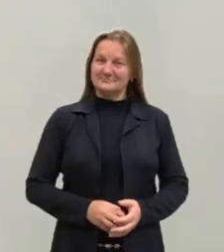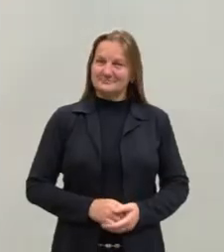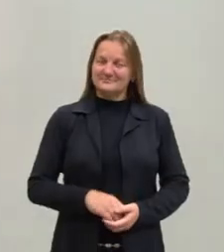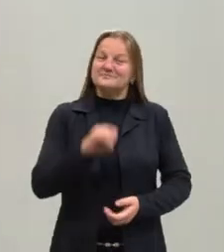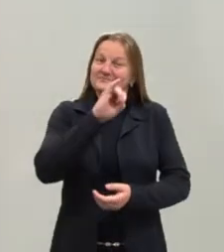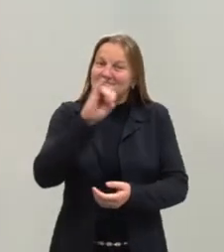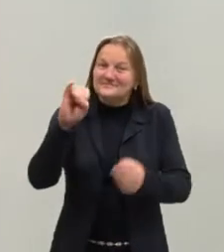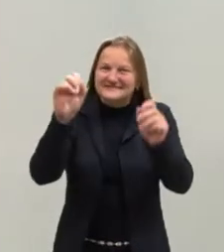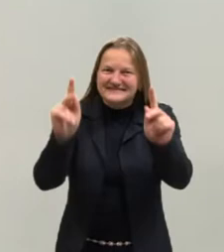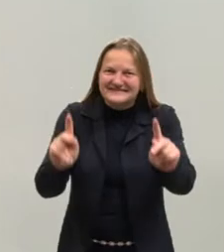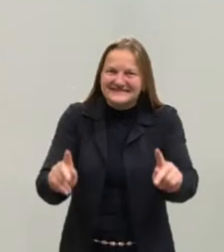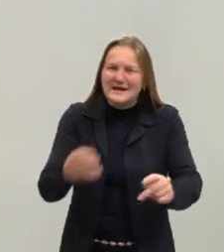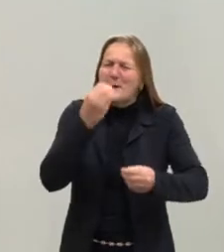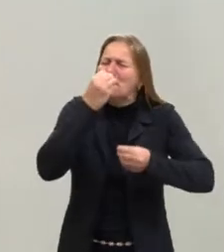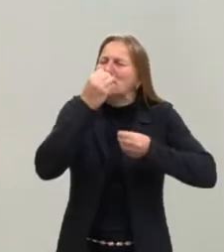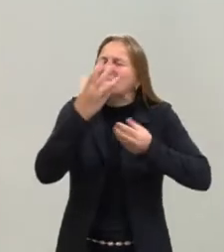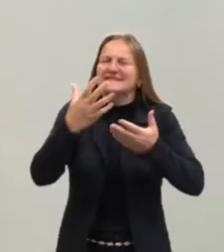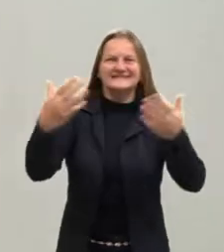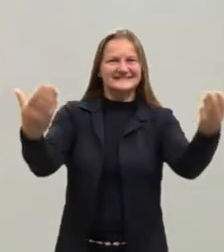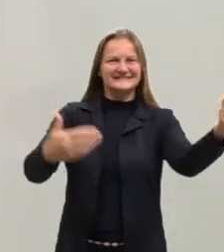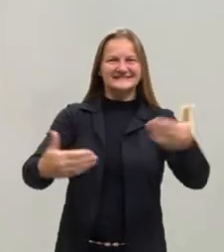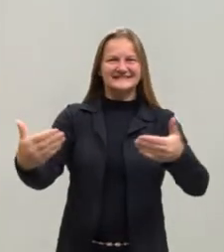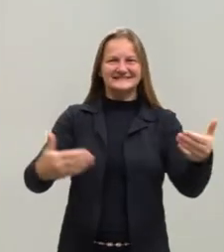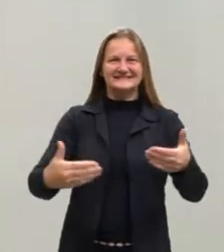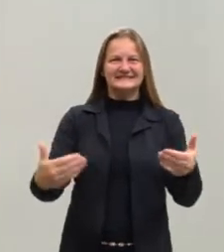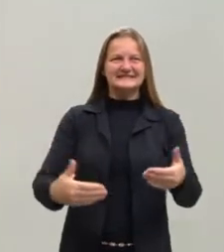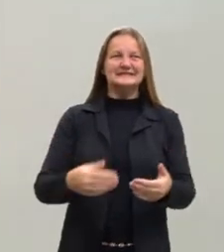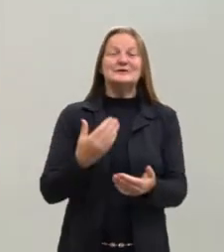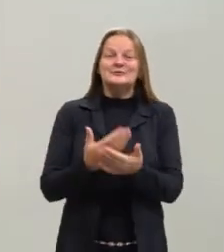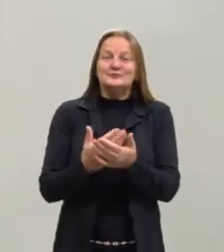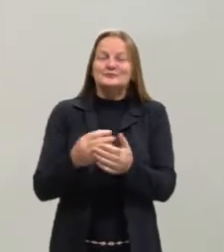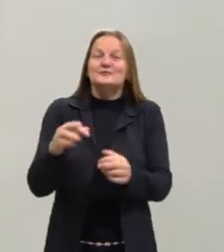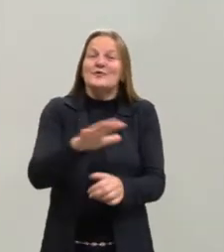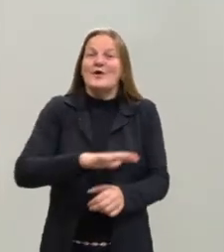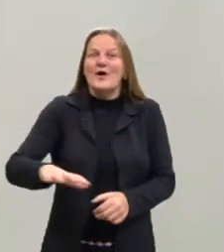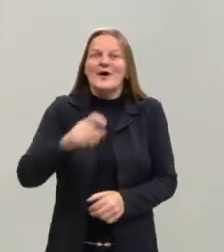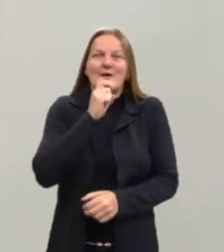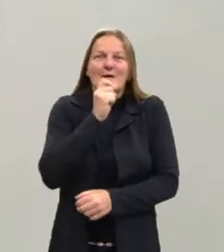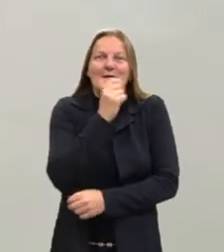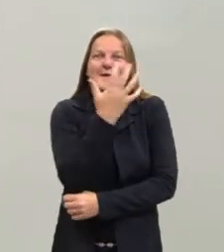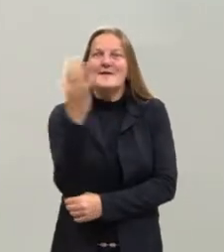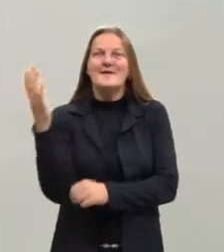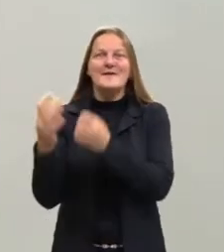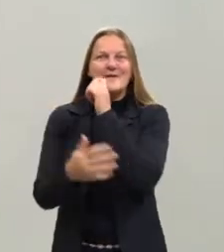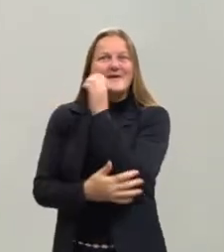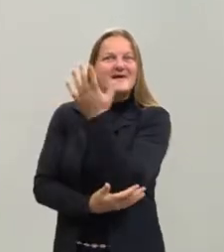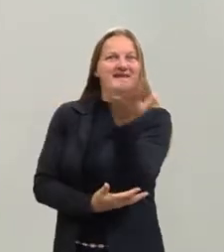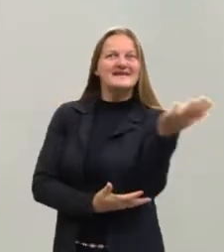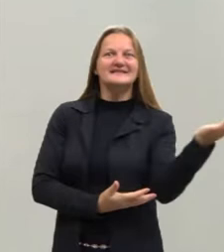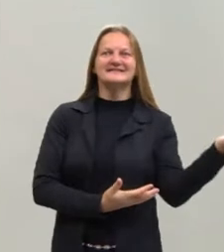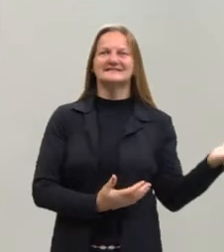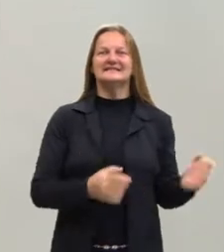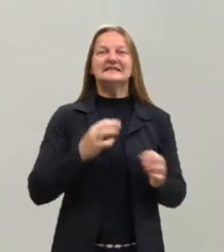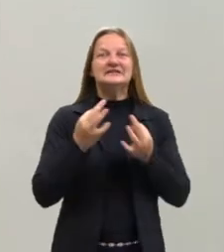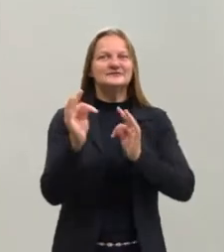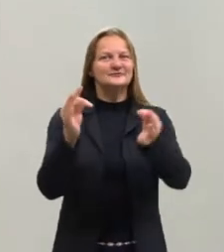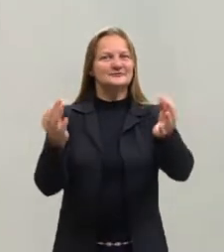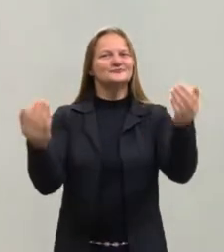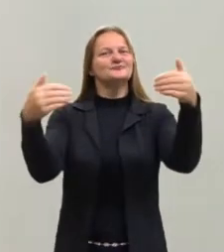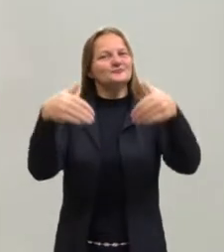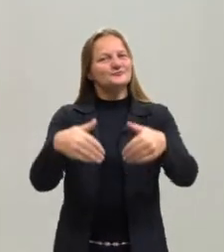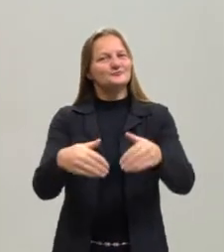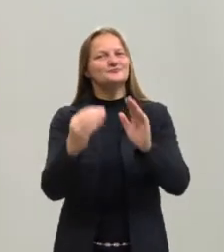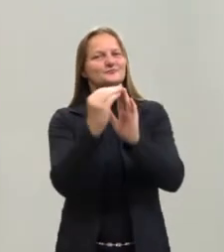Olá pessoal, sejam bem-vindos e bem-vindas à área das ciências da natureza e suas tecnologias. O